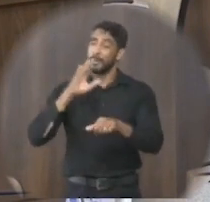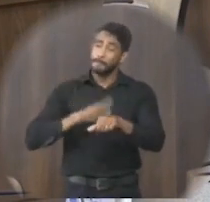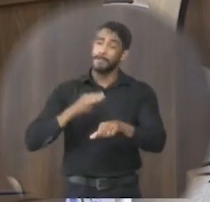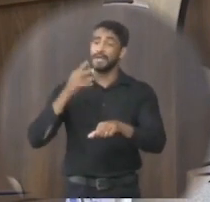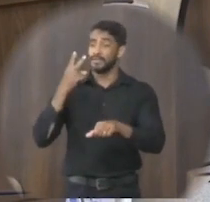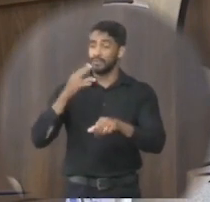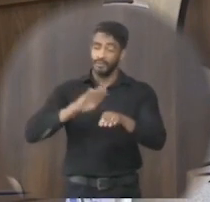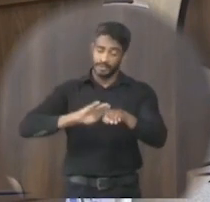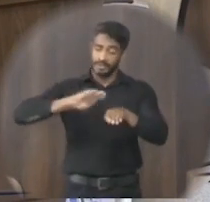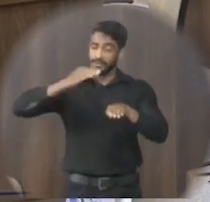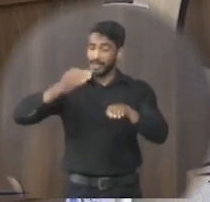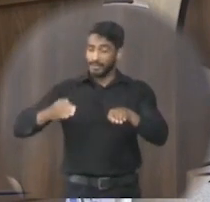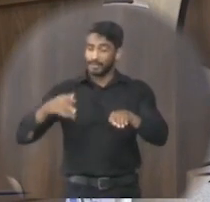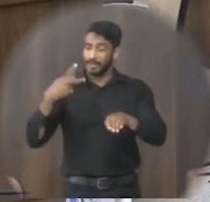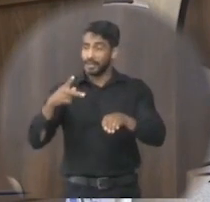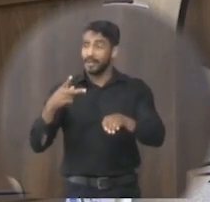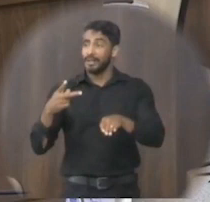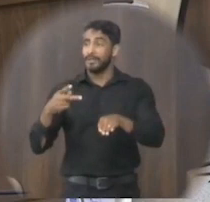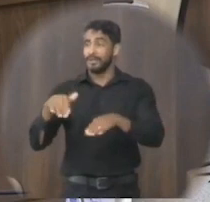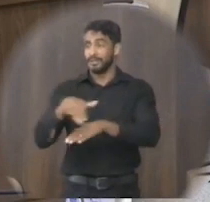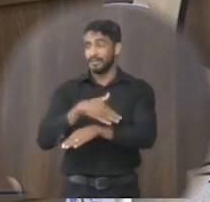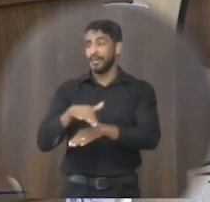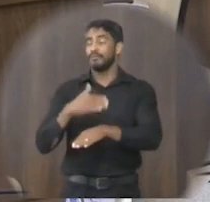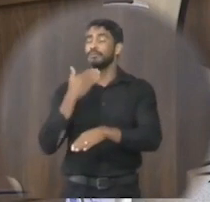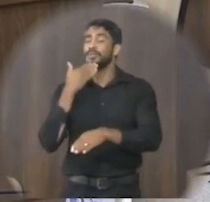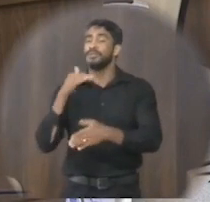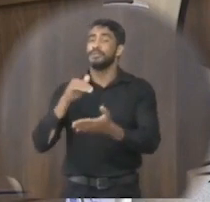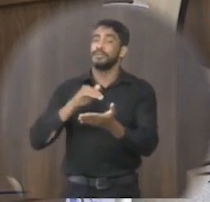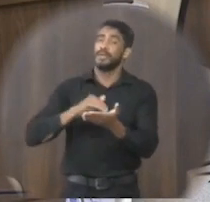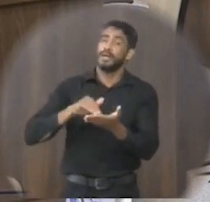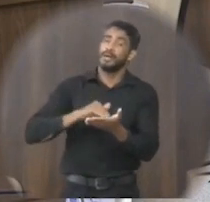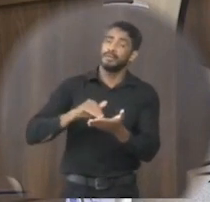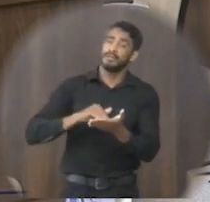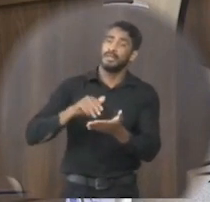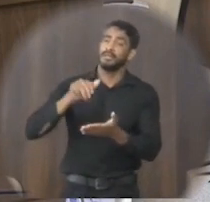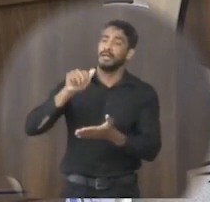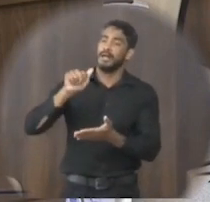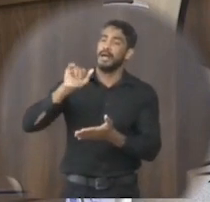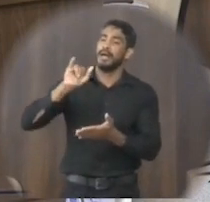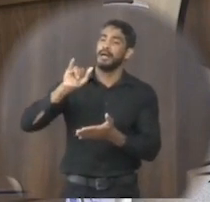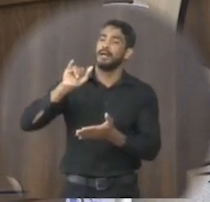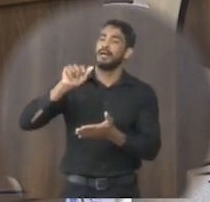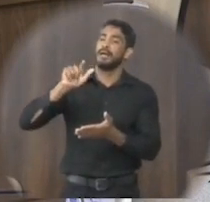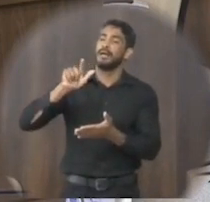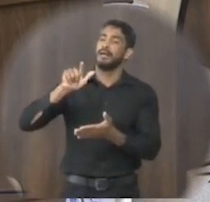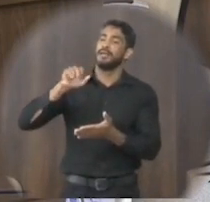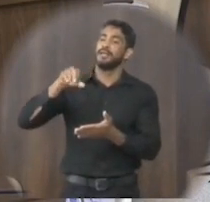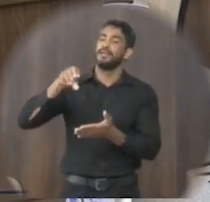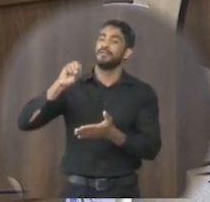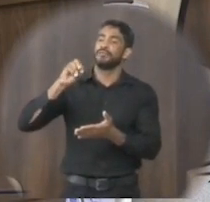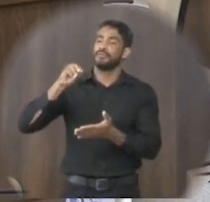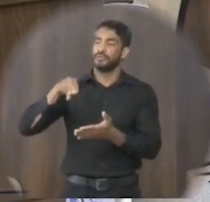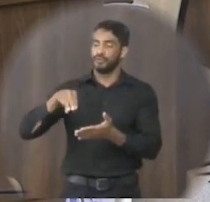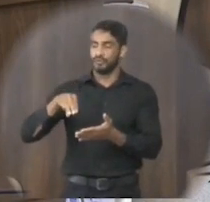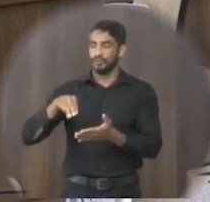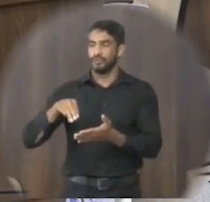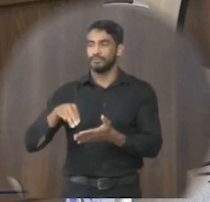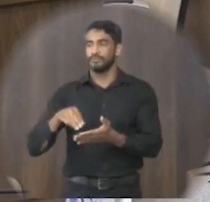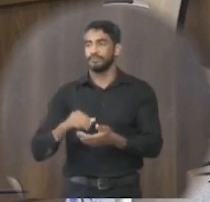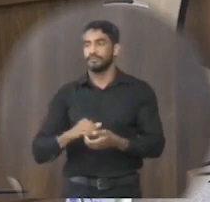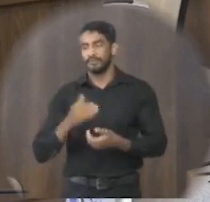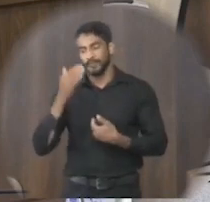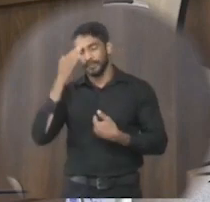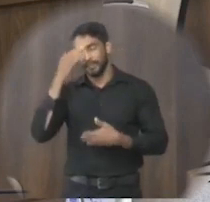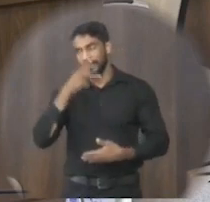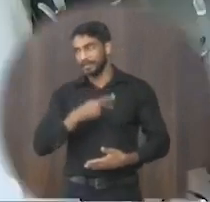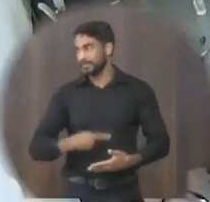quebramolas a gente vai fazer essa solicitação aí para o nosso secretário Ailson que sempre tem nos atendido mas essa essa gentileza